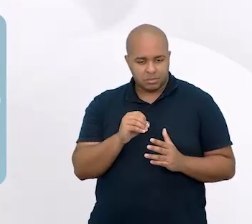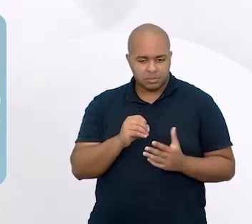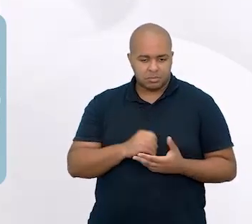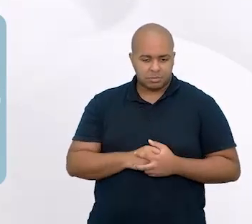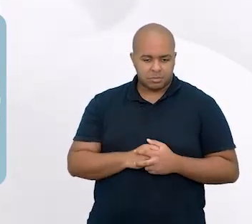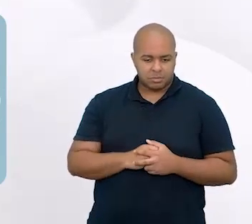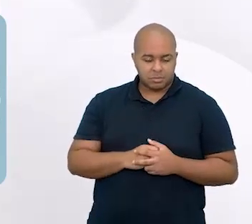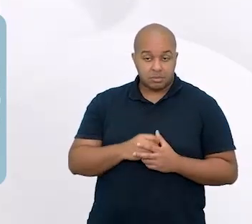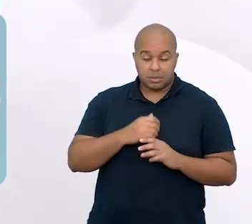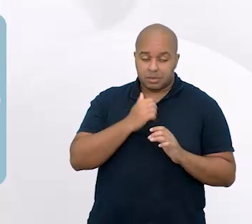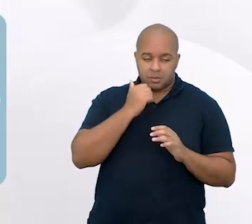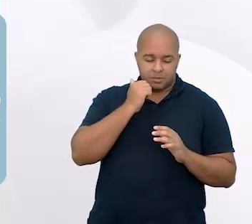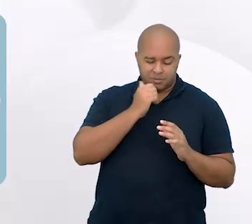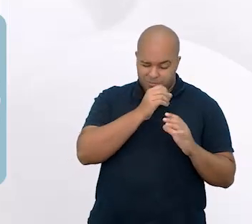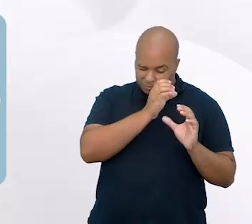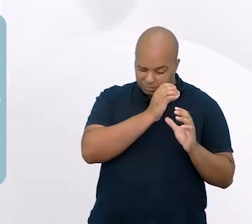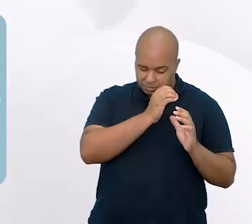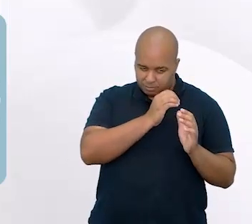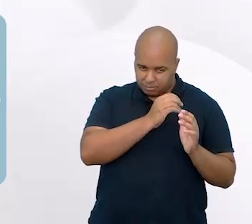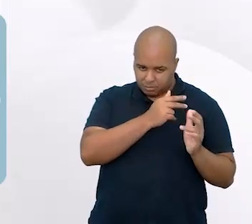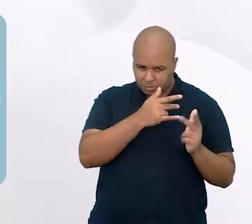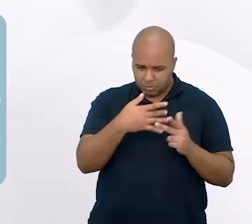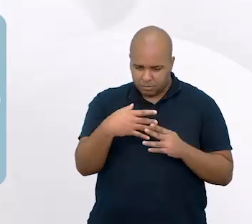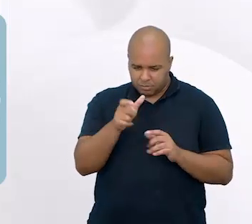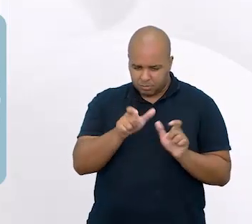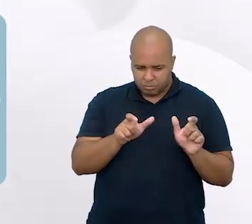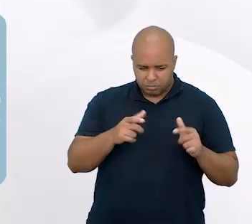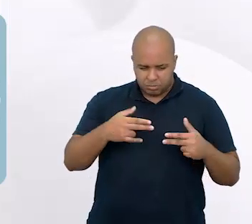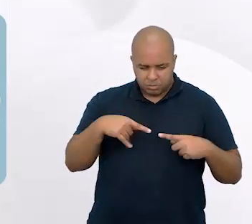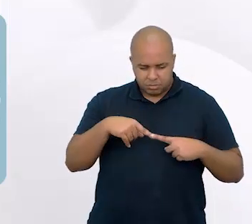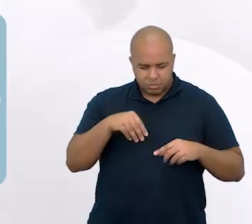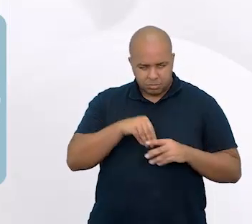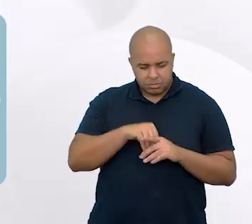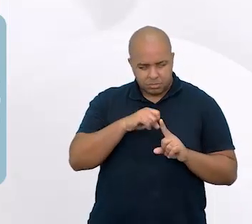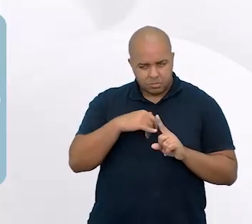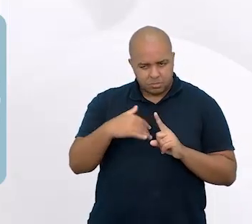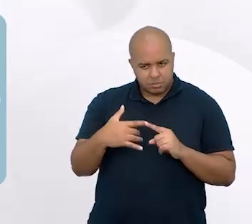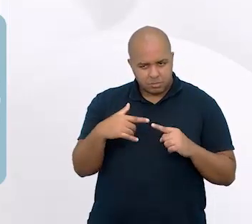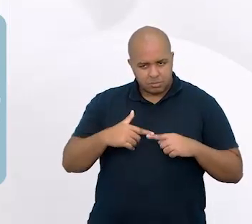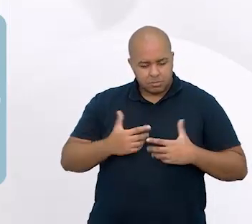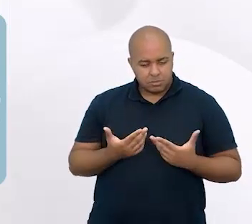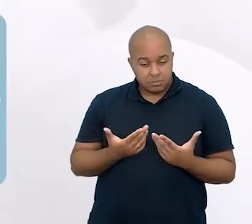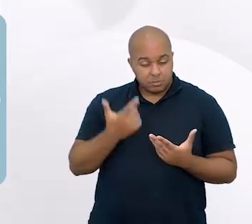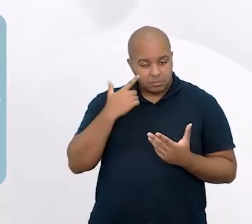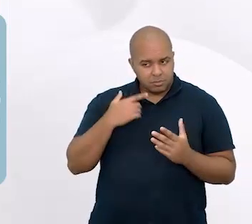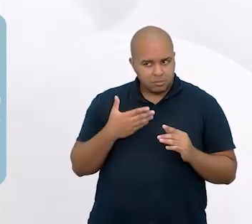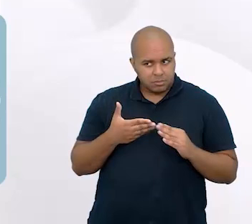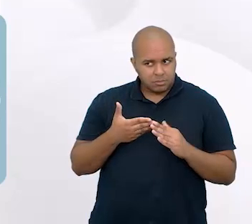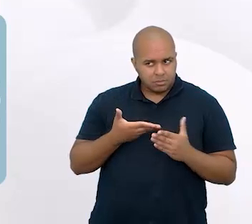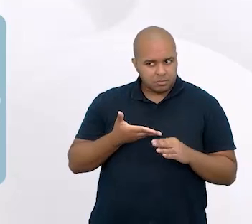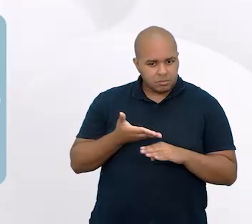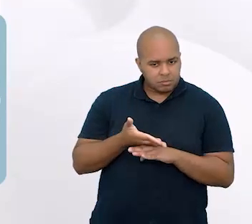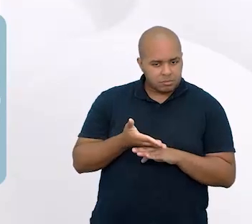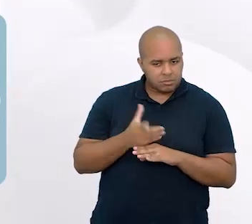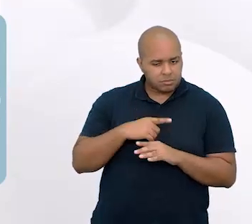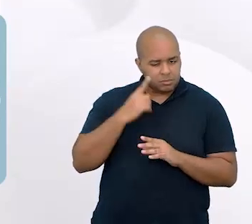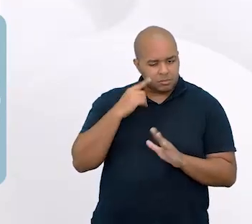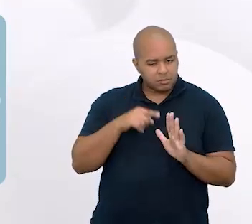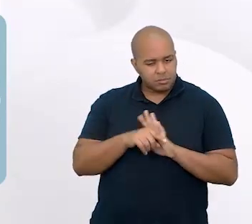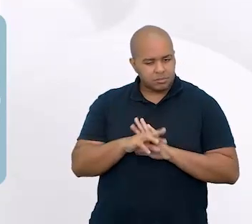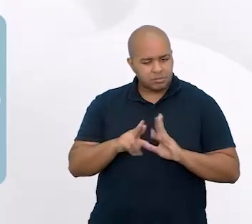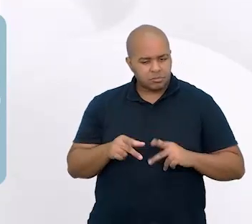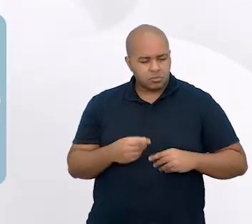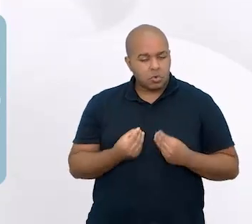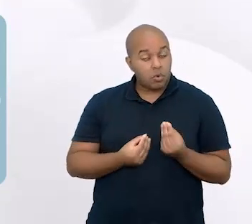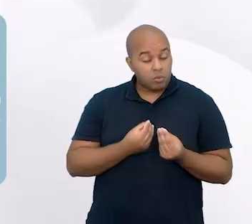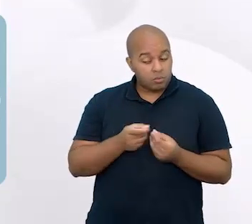a ciência começou a tomar muita forma dentro da sociedade como um todo. E aí desloca-se, a gente tem uma pergunta diferente.